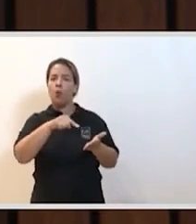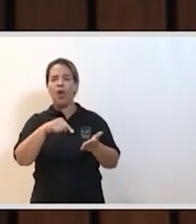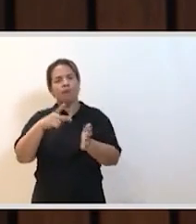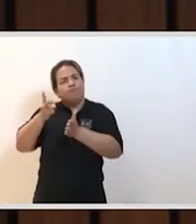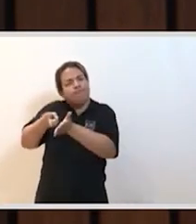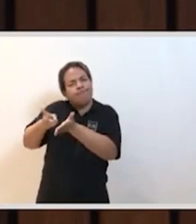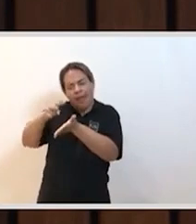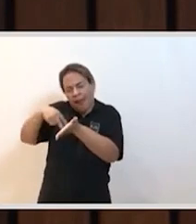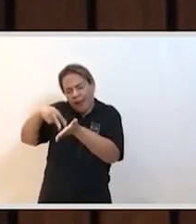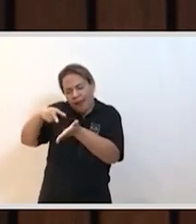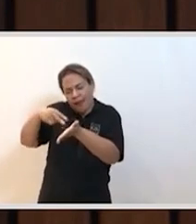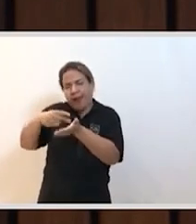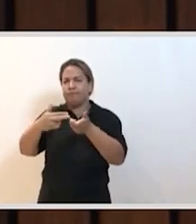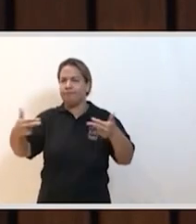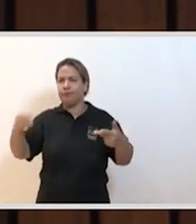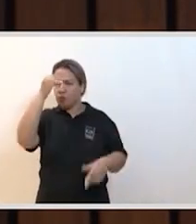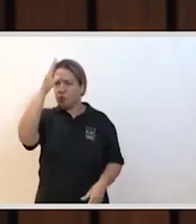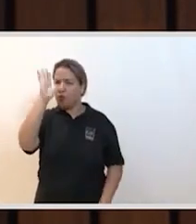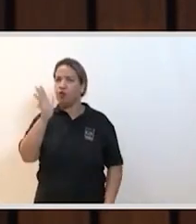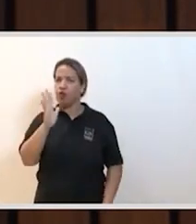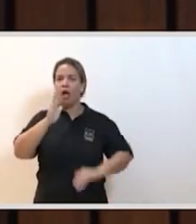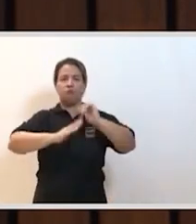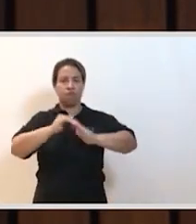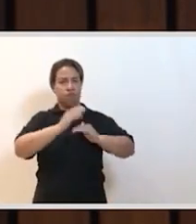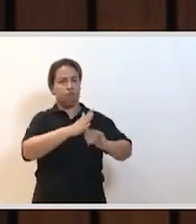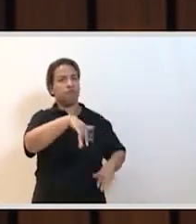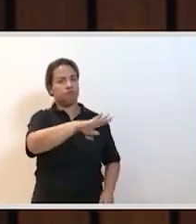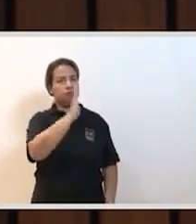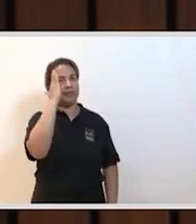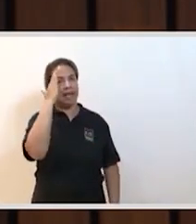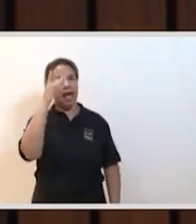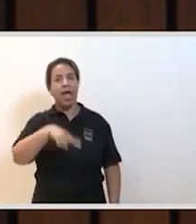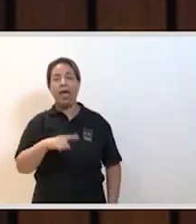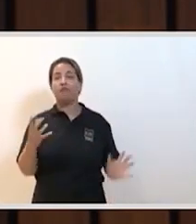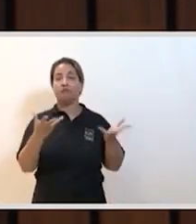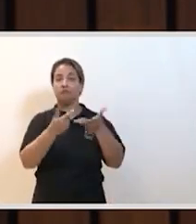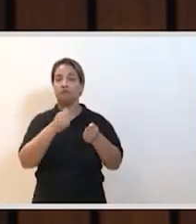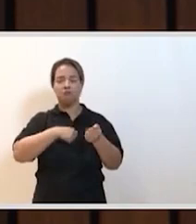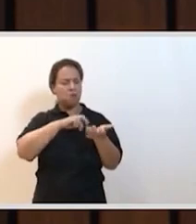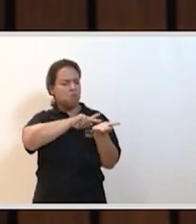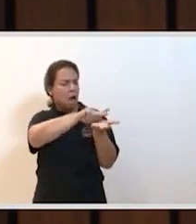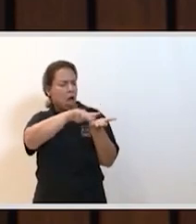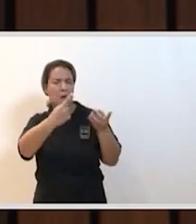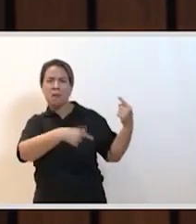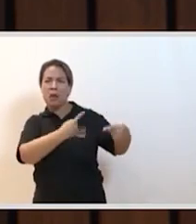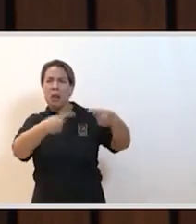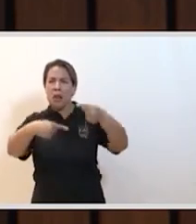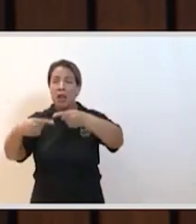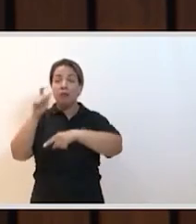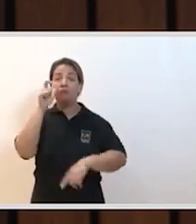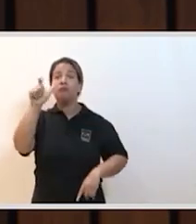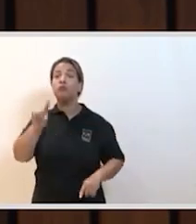cabeceira de boa parte dos infectologistas, a gente acaba usando como um guia aqui. O livro realmente é fascinante, ele tem diversas discussões interessantes,